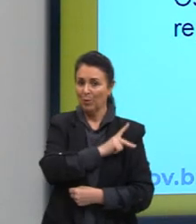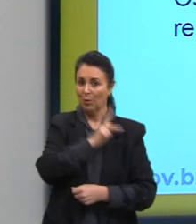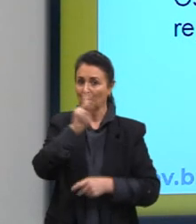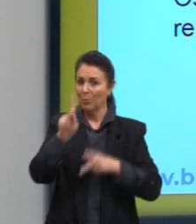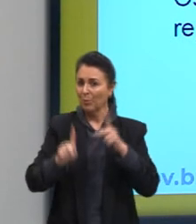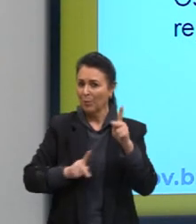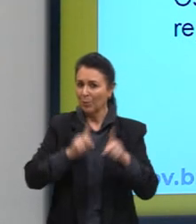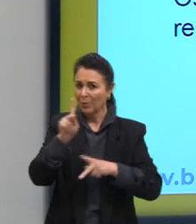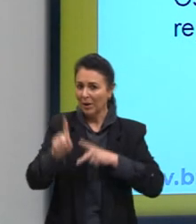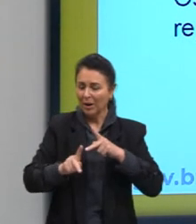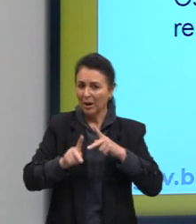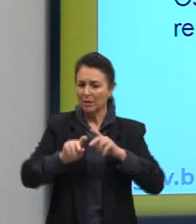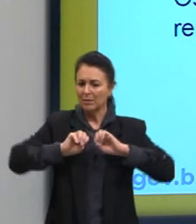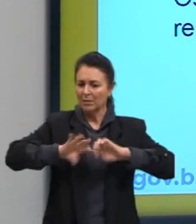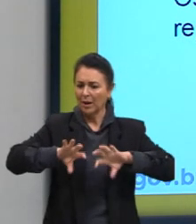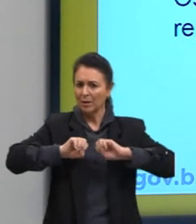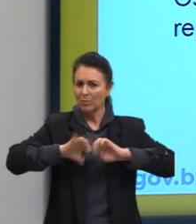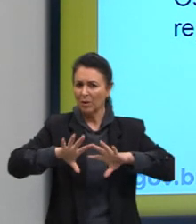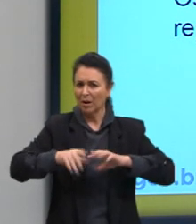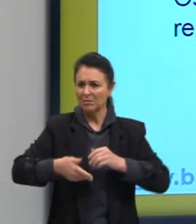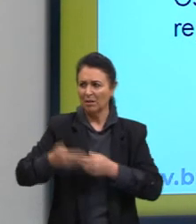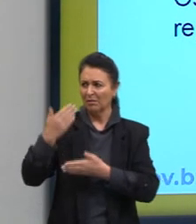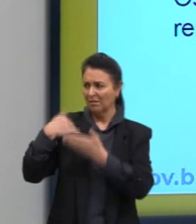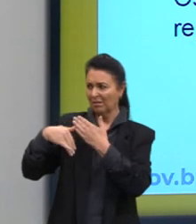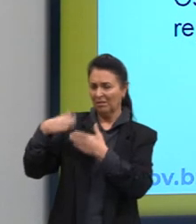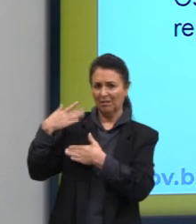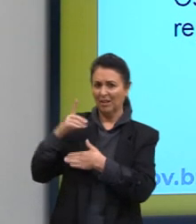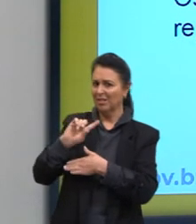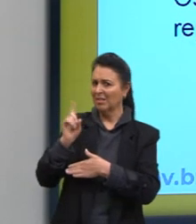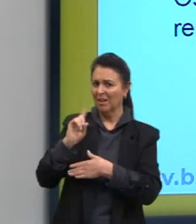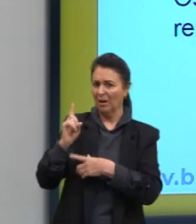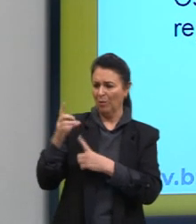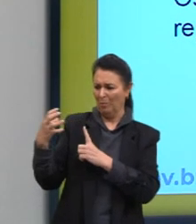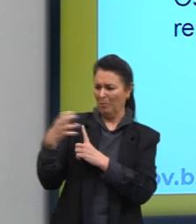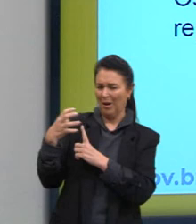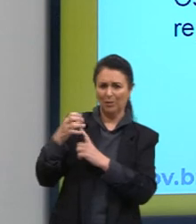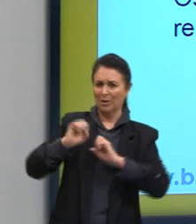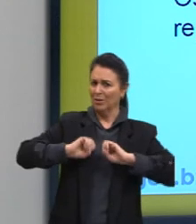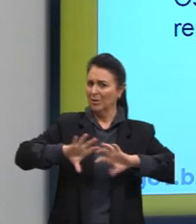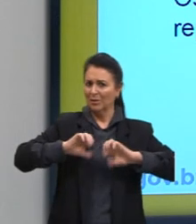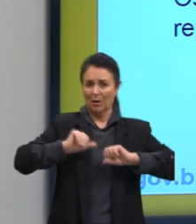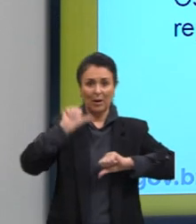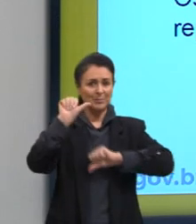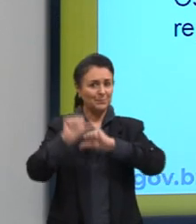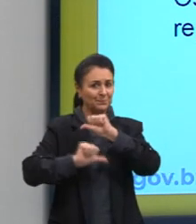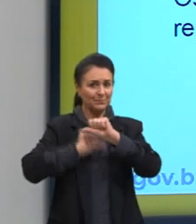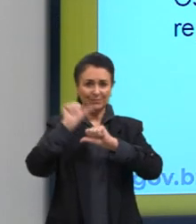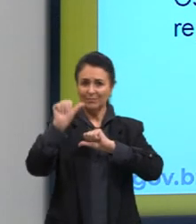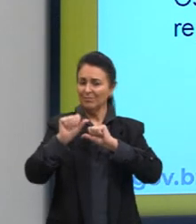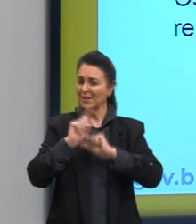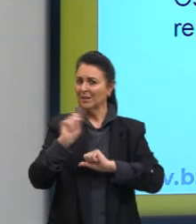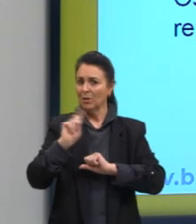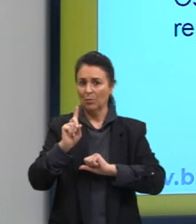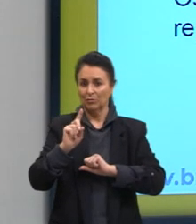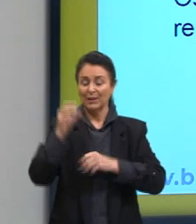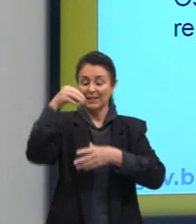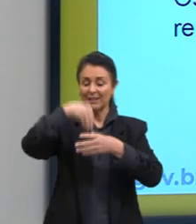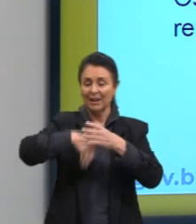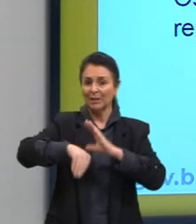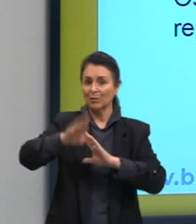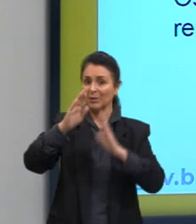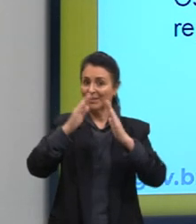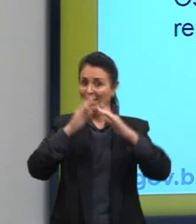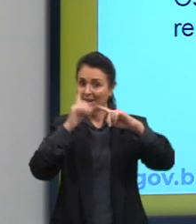educação secular? A gente não falou aqui sobre impactos na educação, essas reformas, essas questões foram mais religiosas.